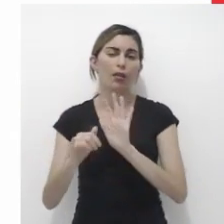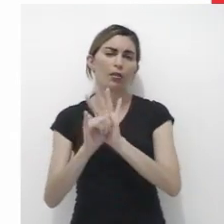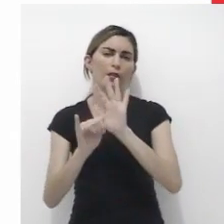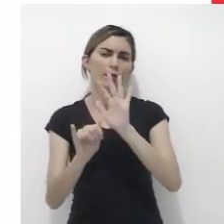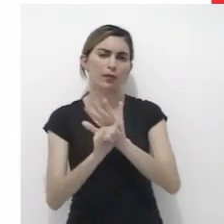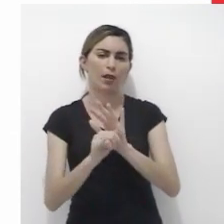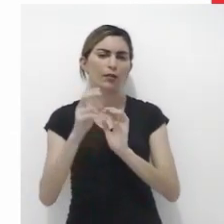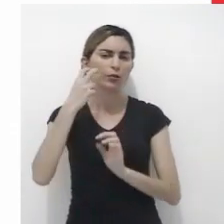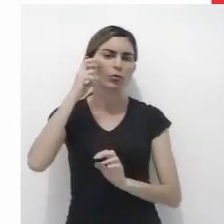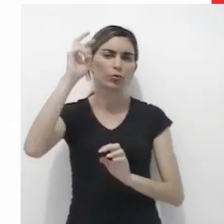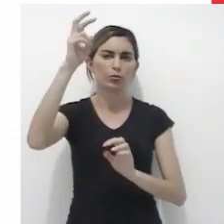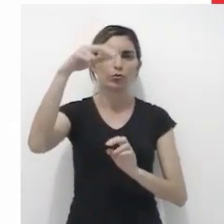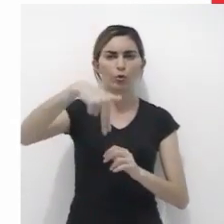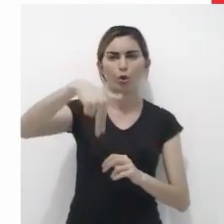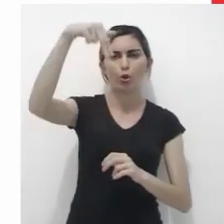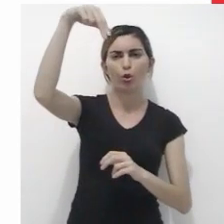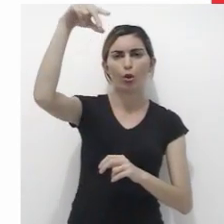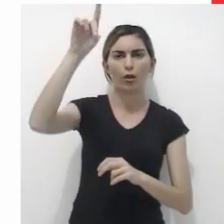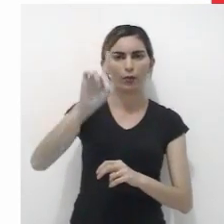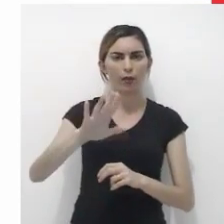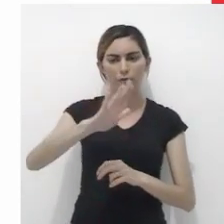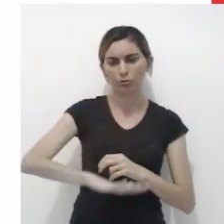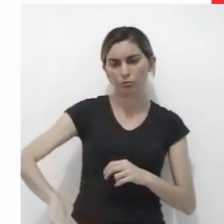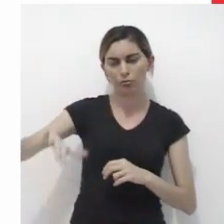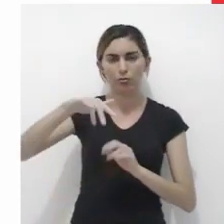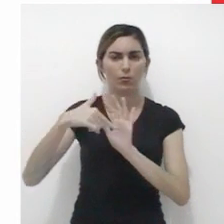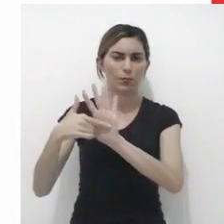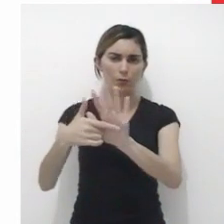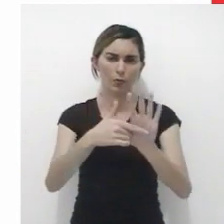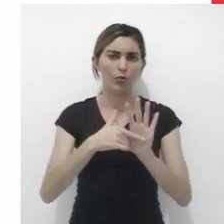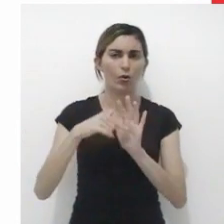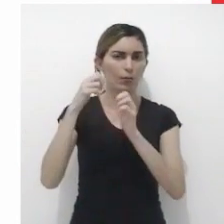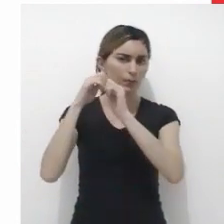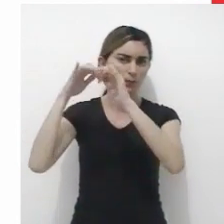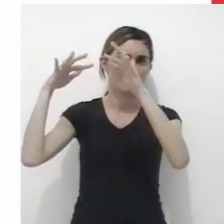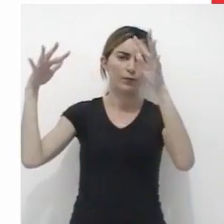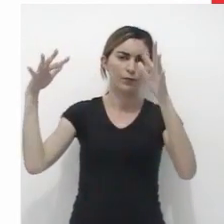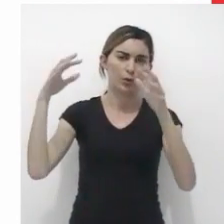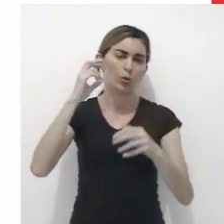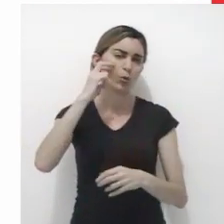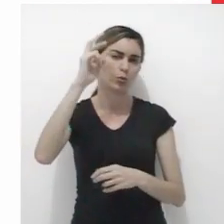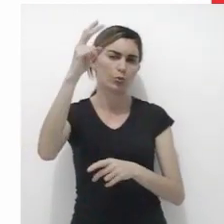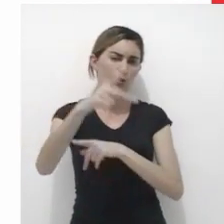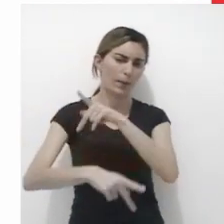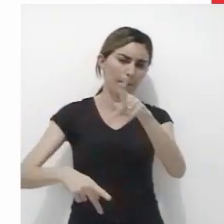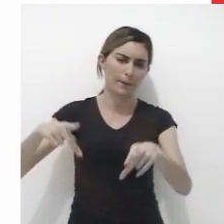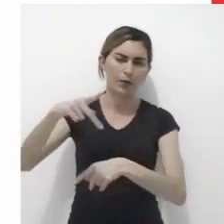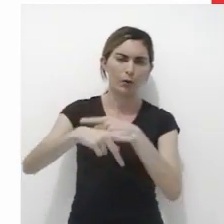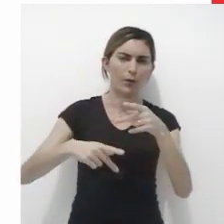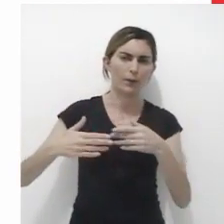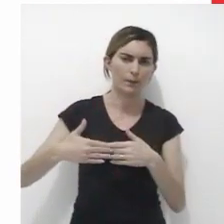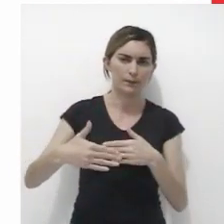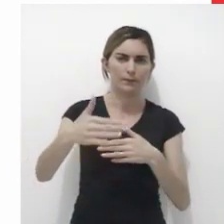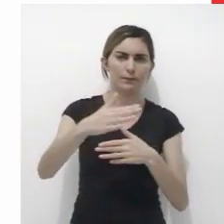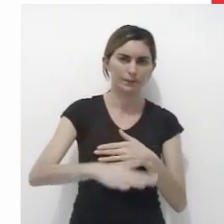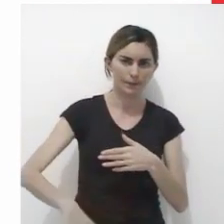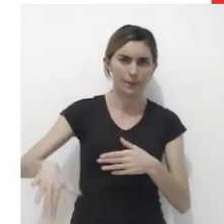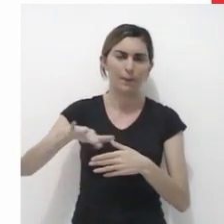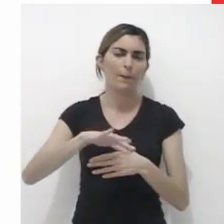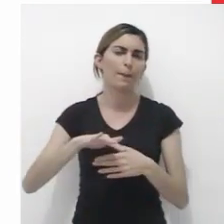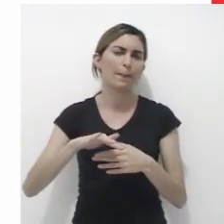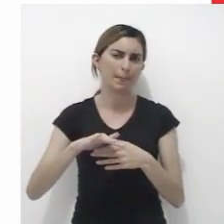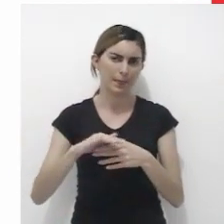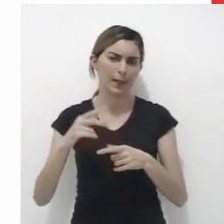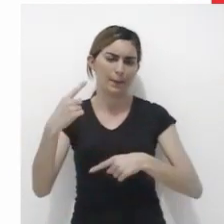a identidade da cultura do nordeste e retrata o rico imaginário da cultura popular a partir de temáticas